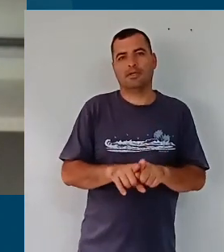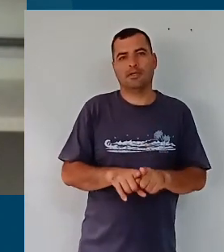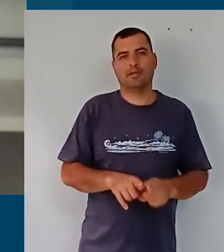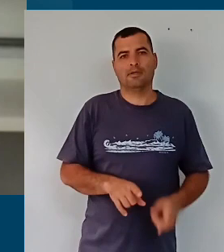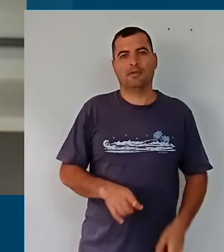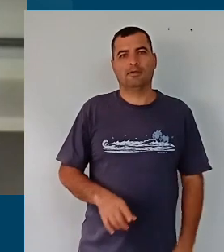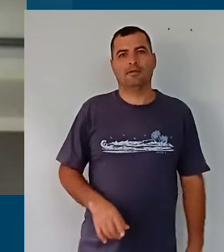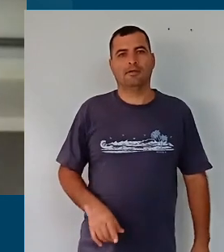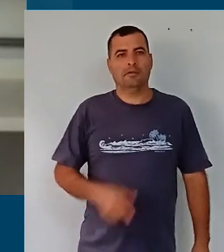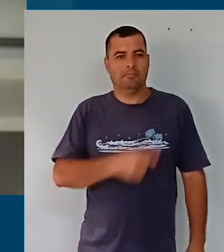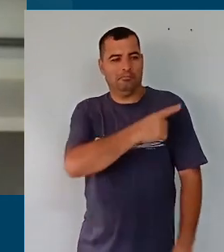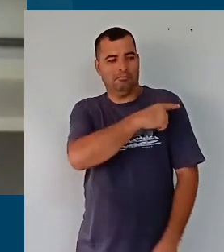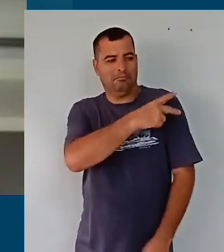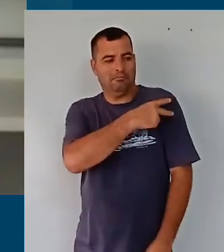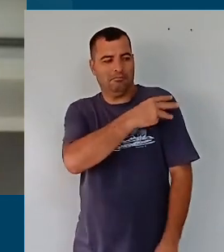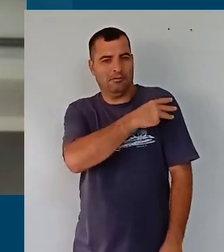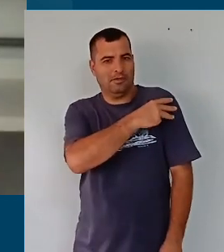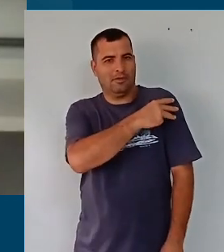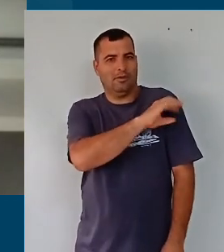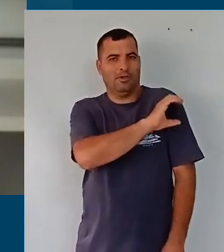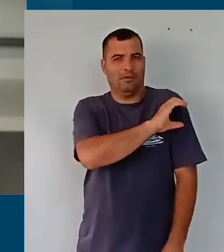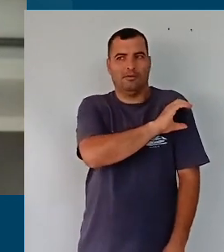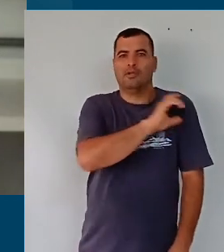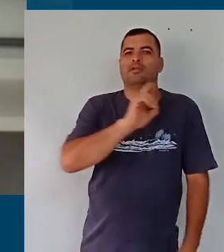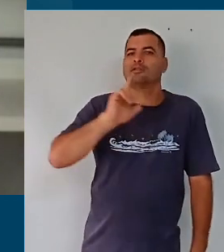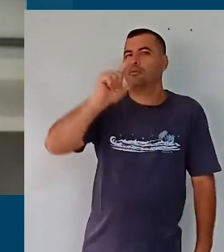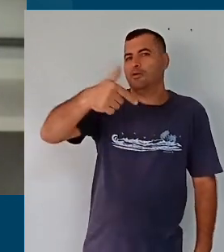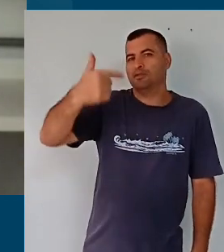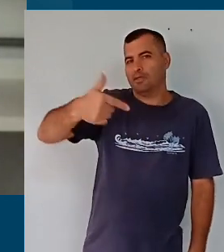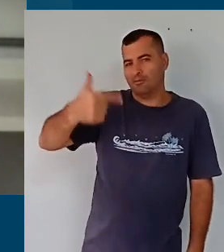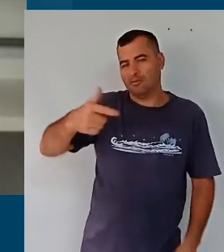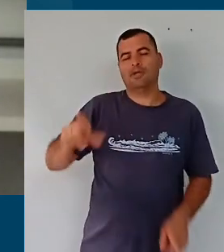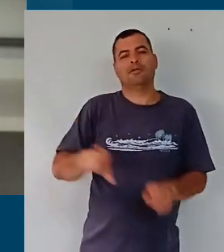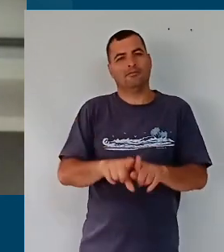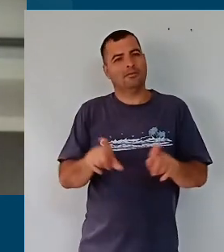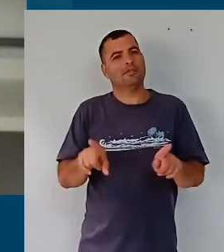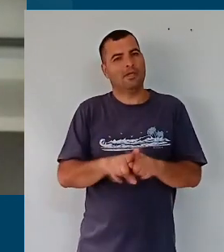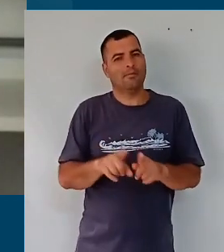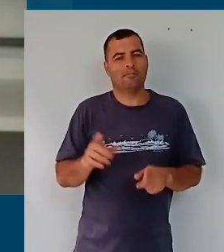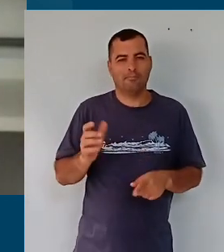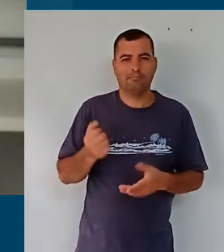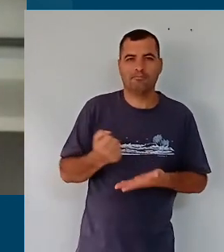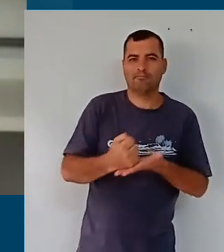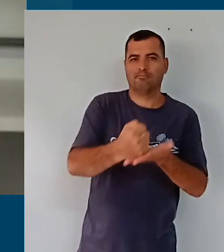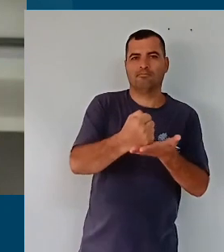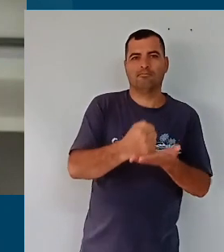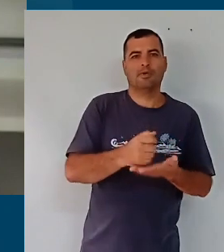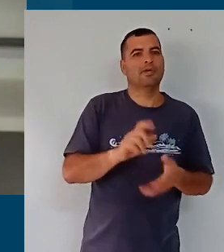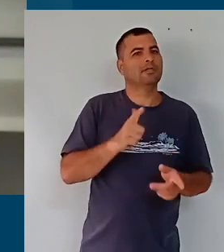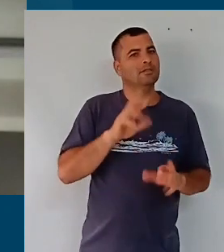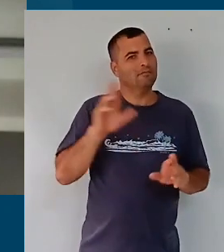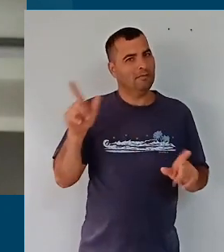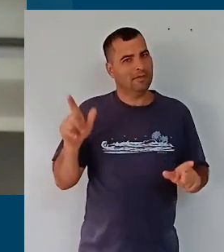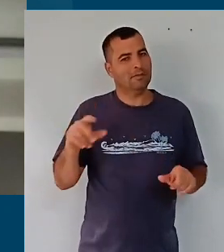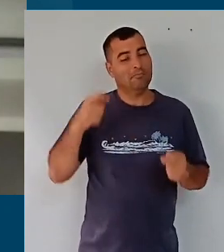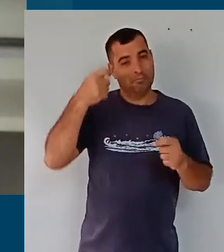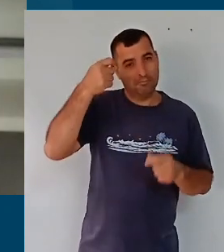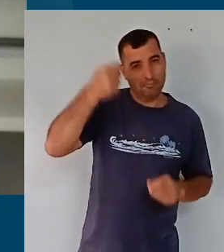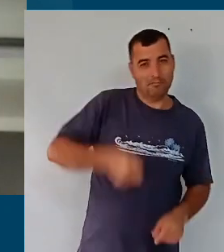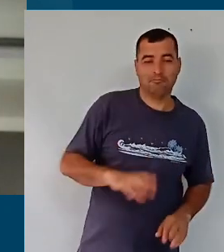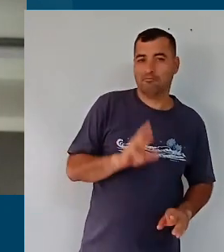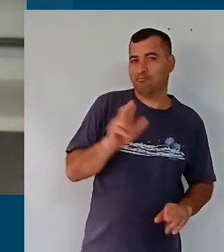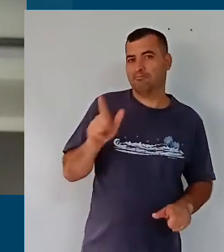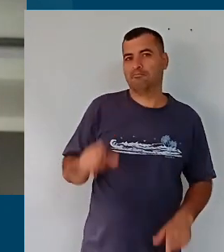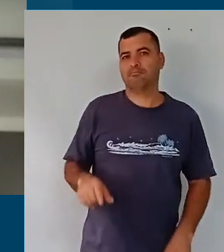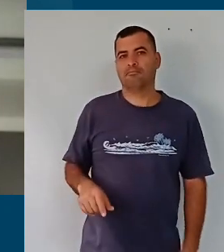O ensino médio é uma coisa que ficou para uma segunda etapa, da qual eu também participei, mas com críticas mais pesadas. Mas o que